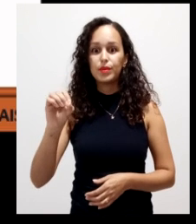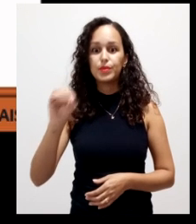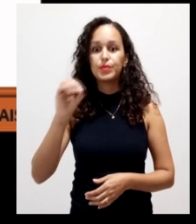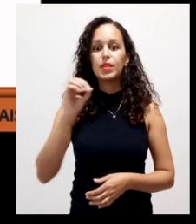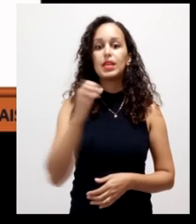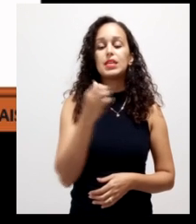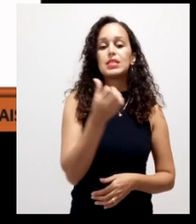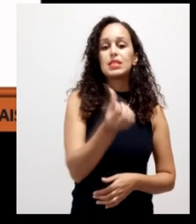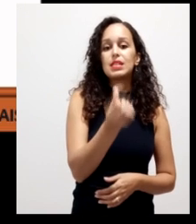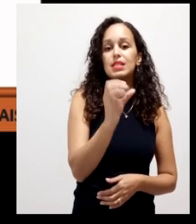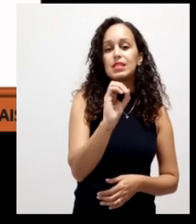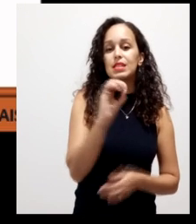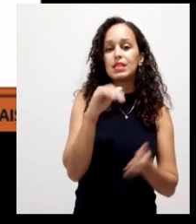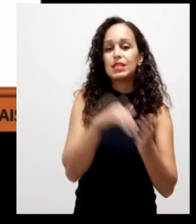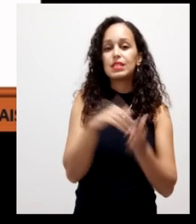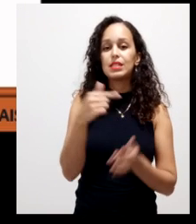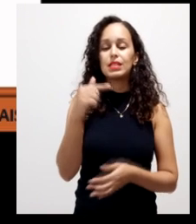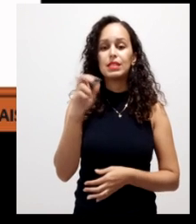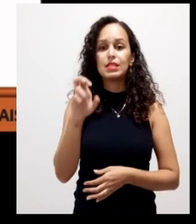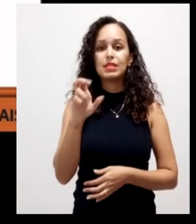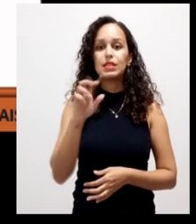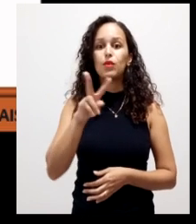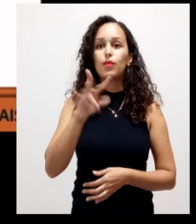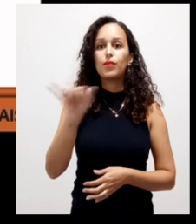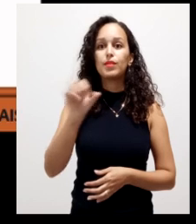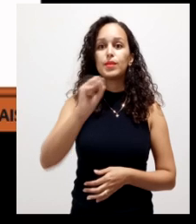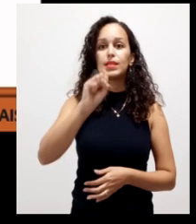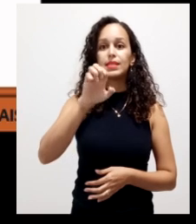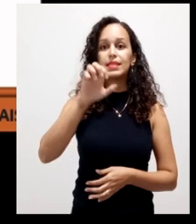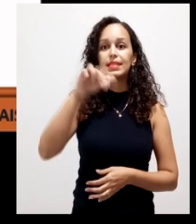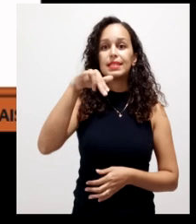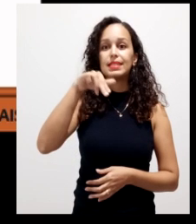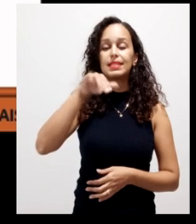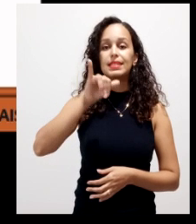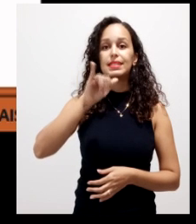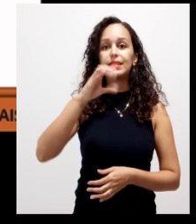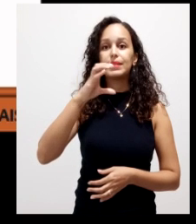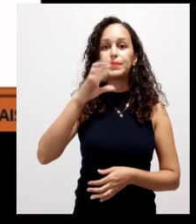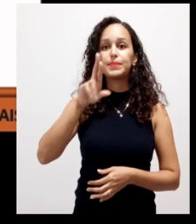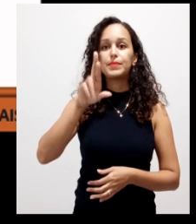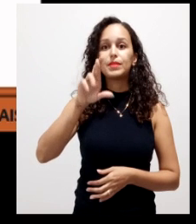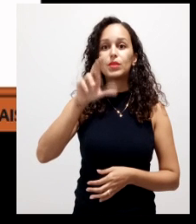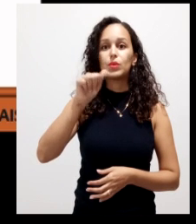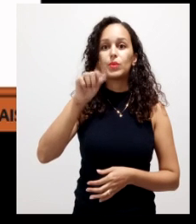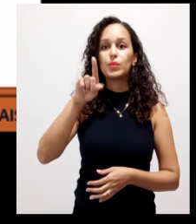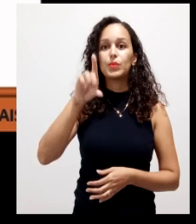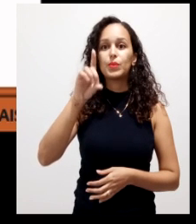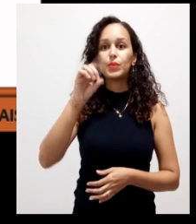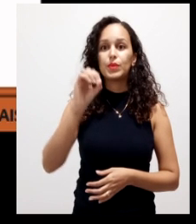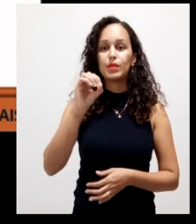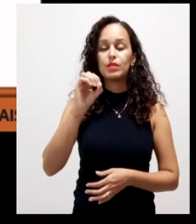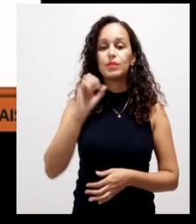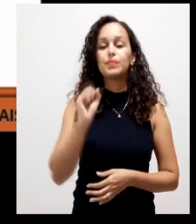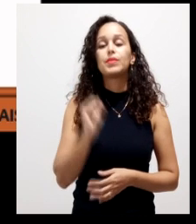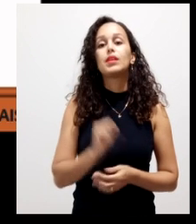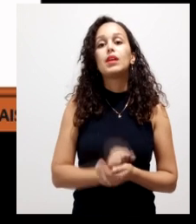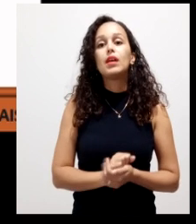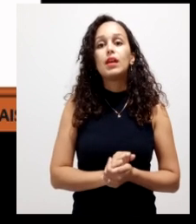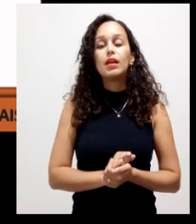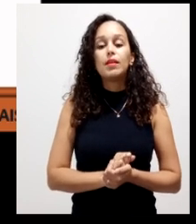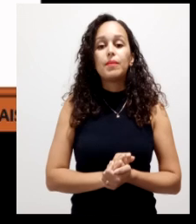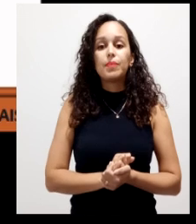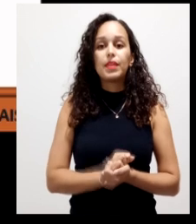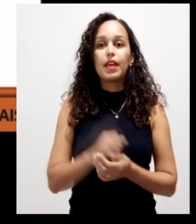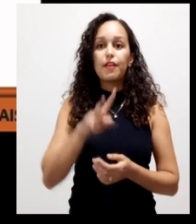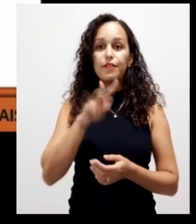ele vai estar ainda disponibilizando nutrientes ele pode ser utilizado como adubo sendo colocado tanto em cobertura quando ele já